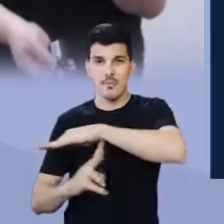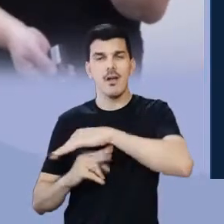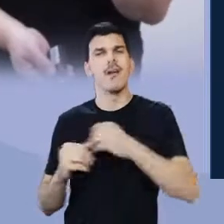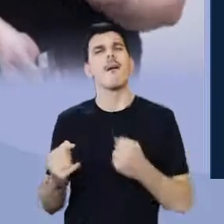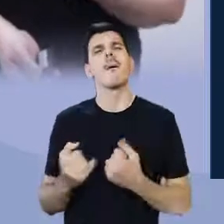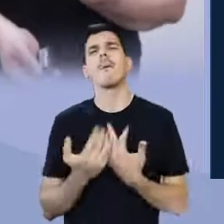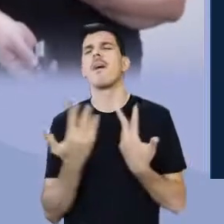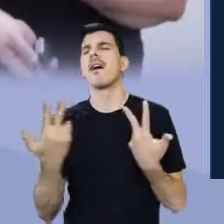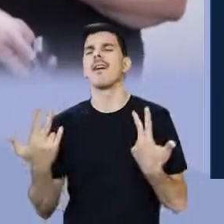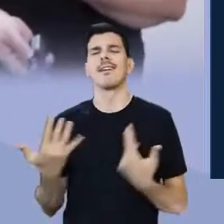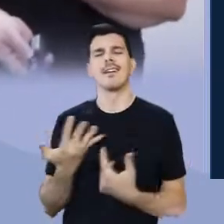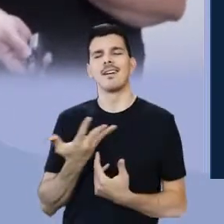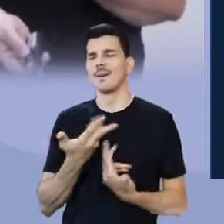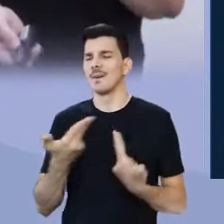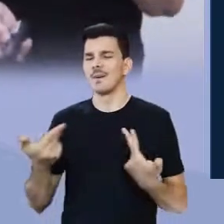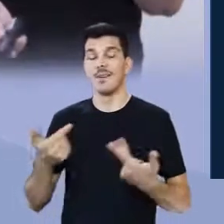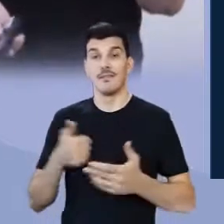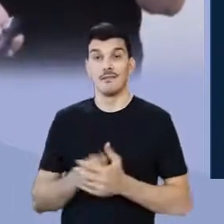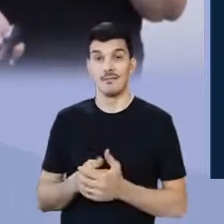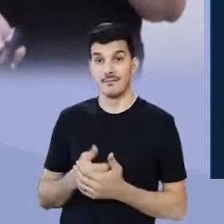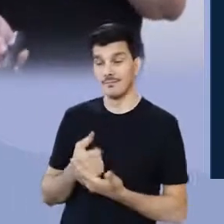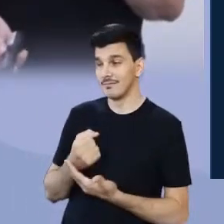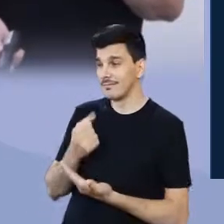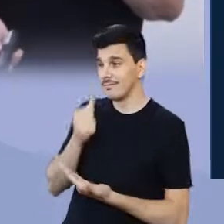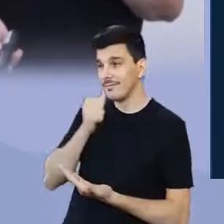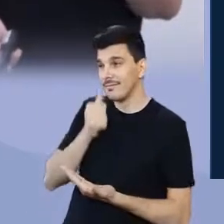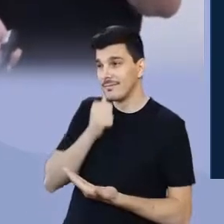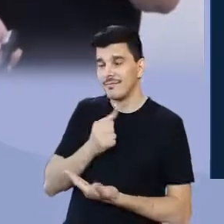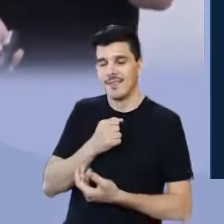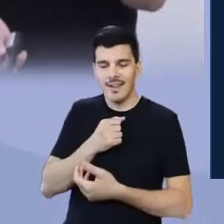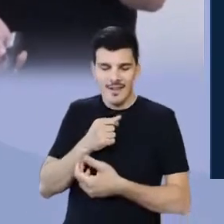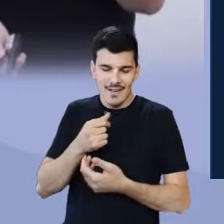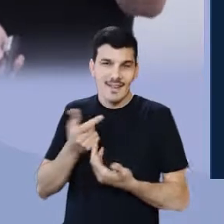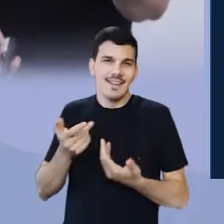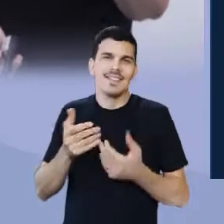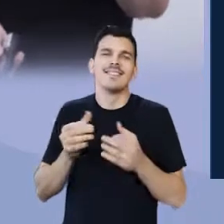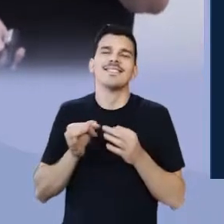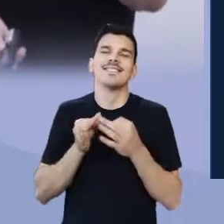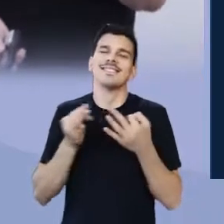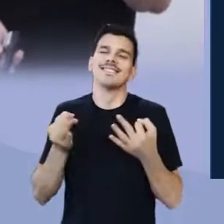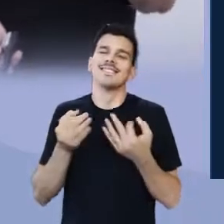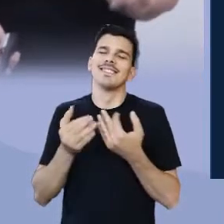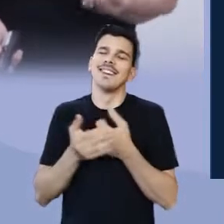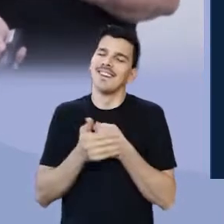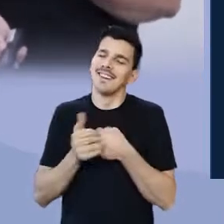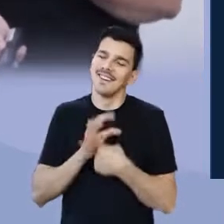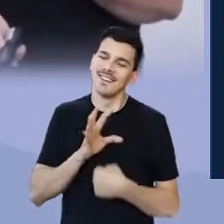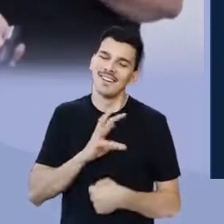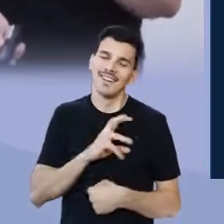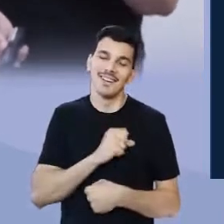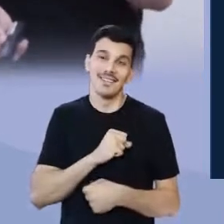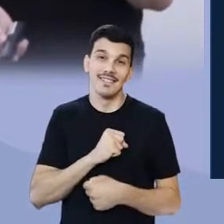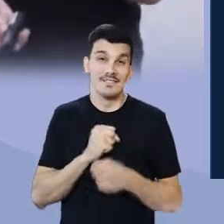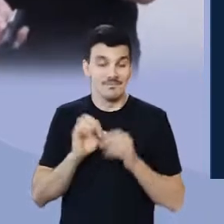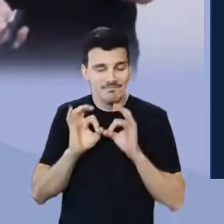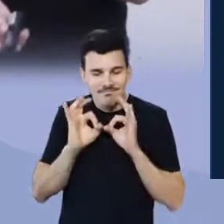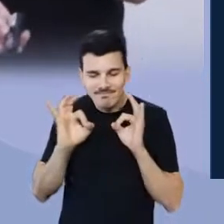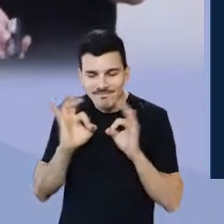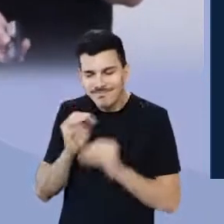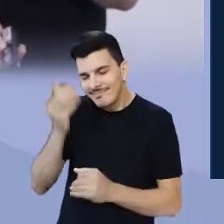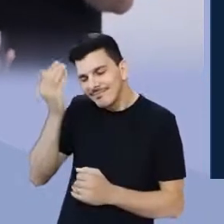delícias essa senhora, simpática, amorosa, uma